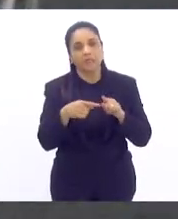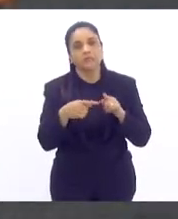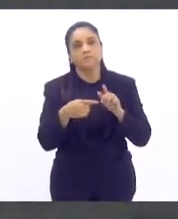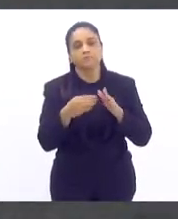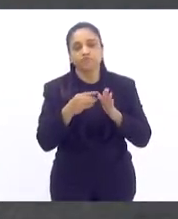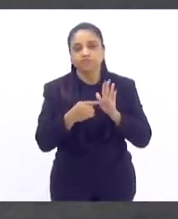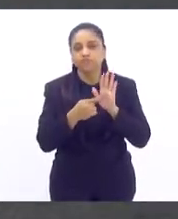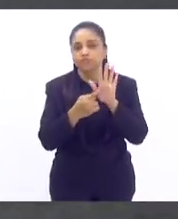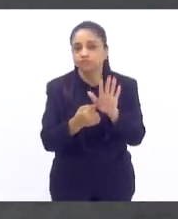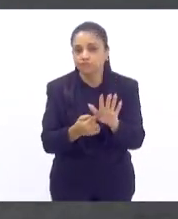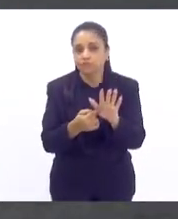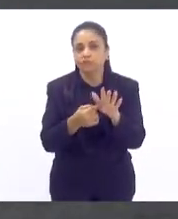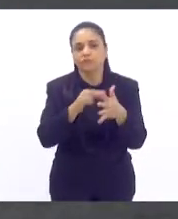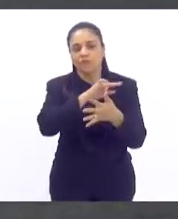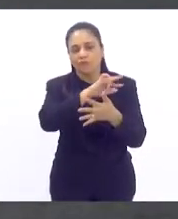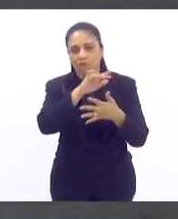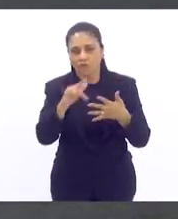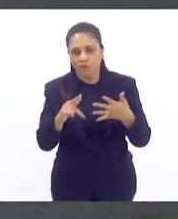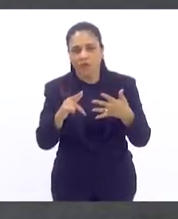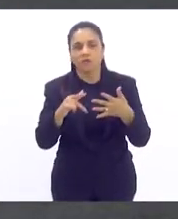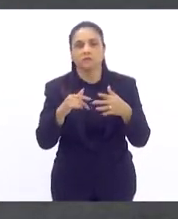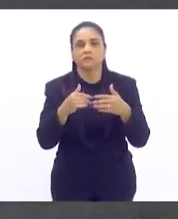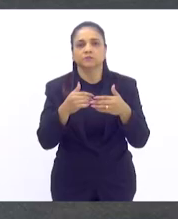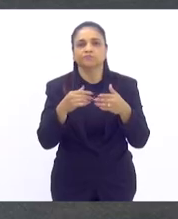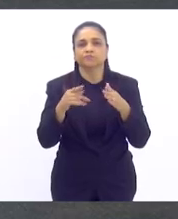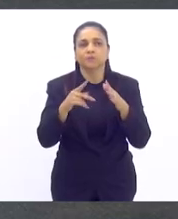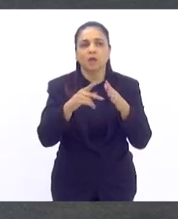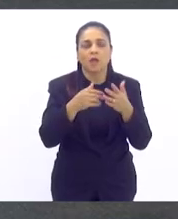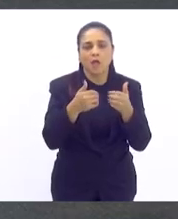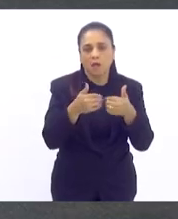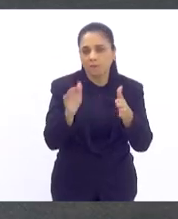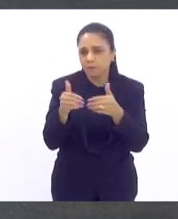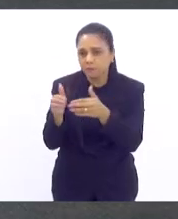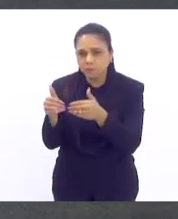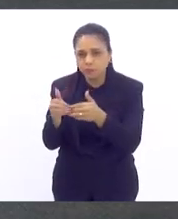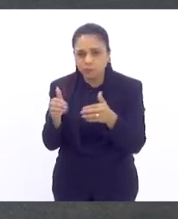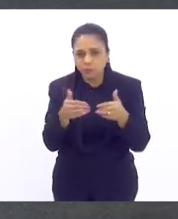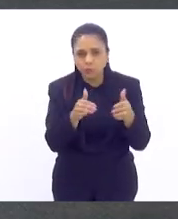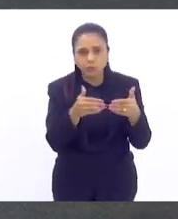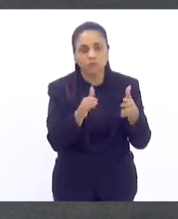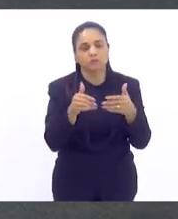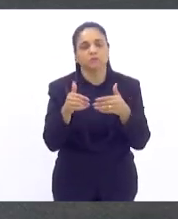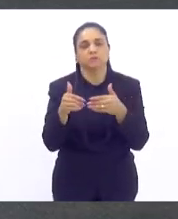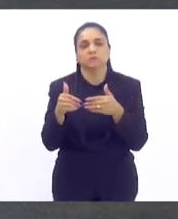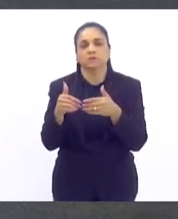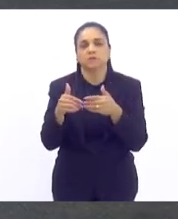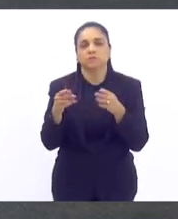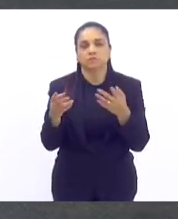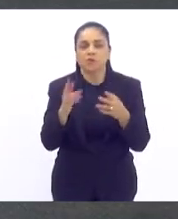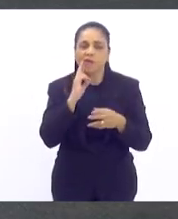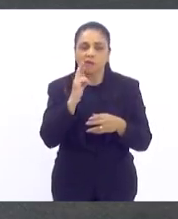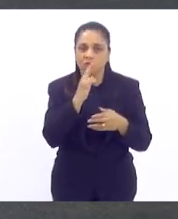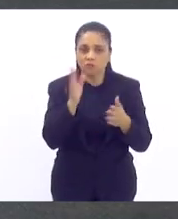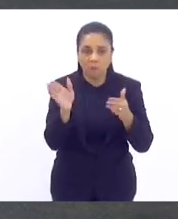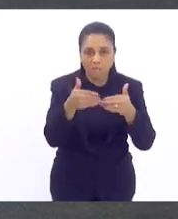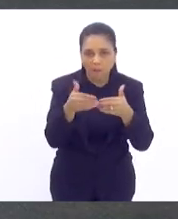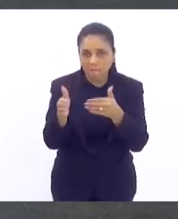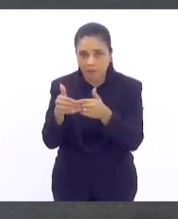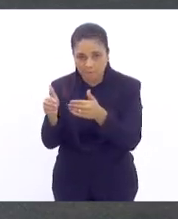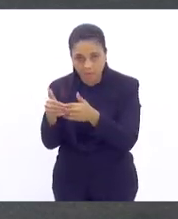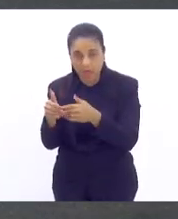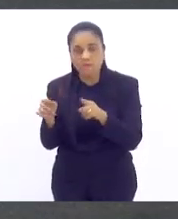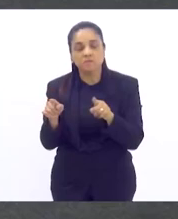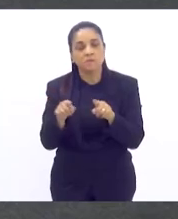legislativas aqui para a reabertura dos restaurantes populares que foram fechados, isso é fundamental, mas também